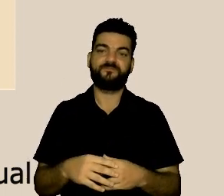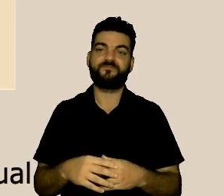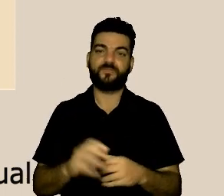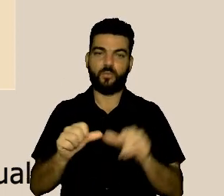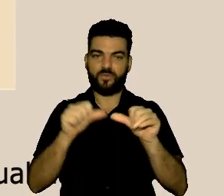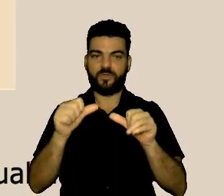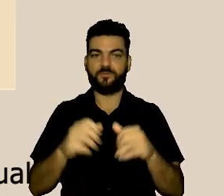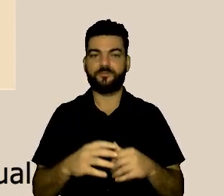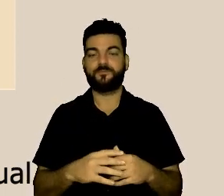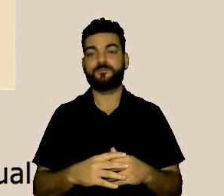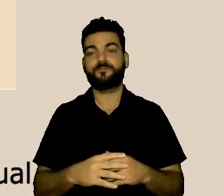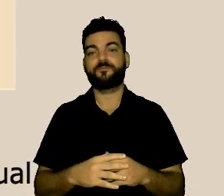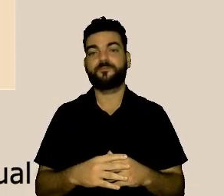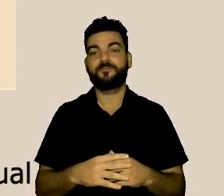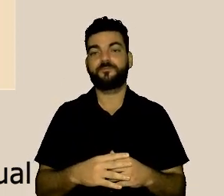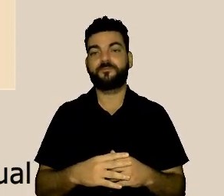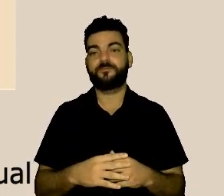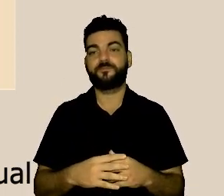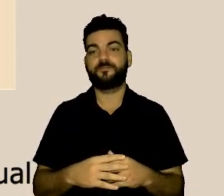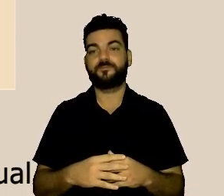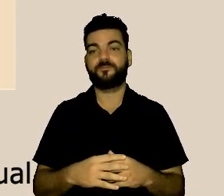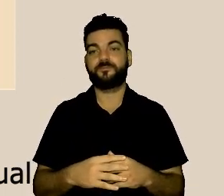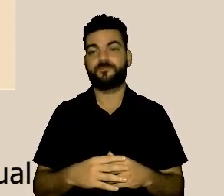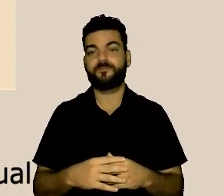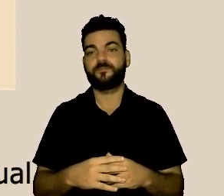passar, Mari, por favor. E aqui,